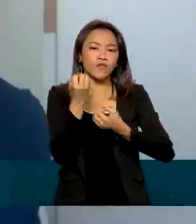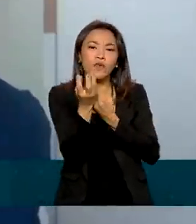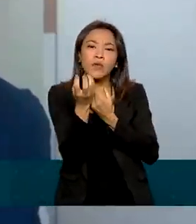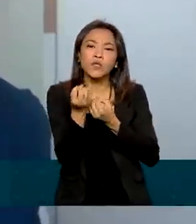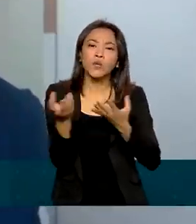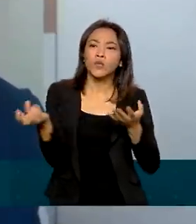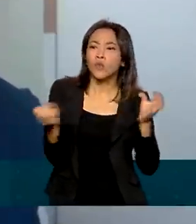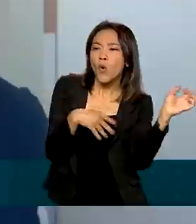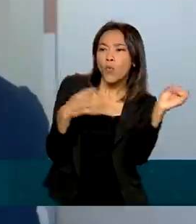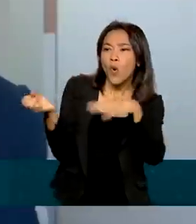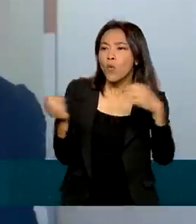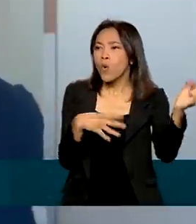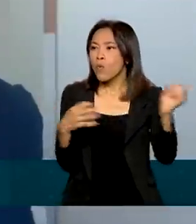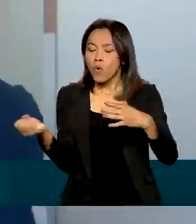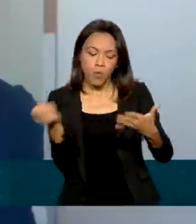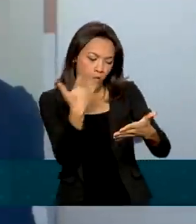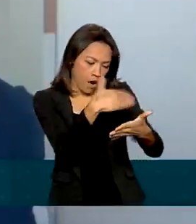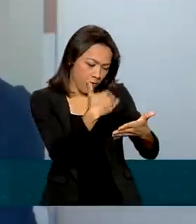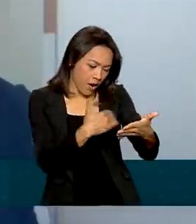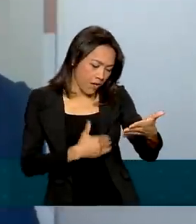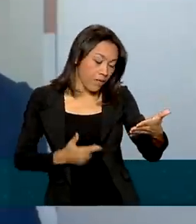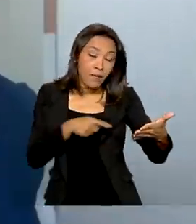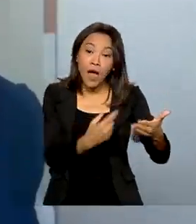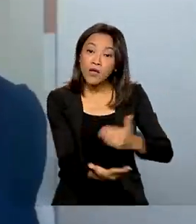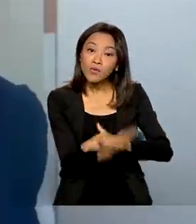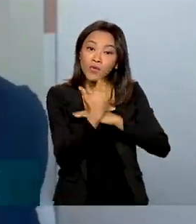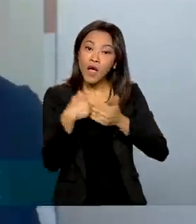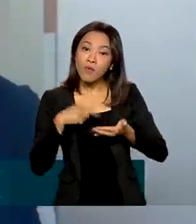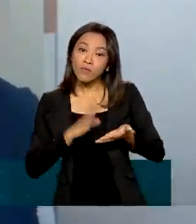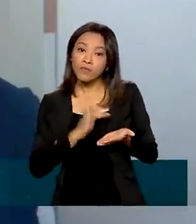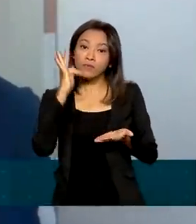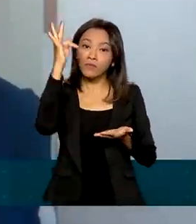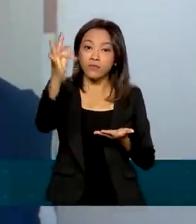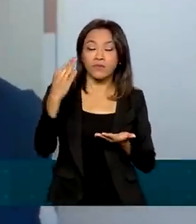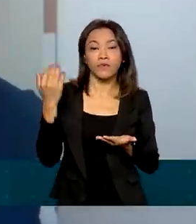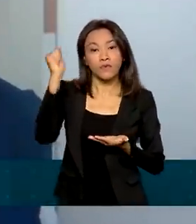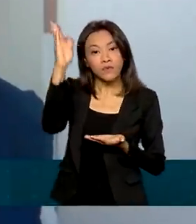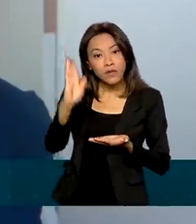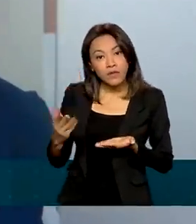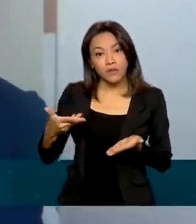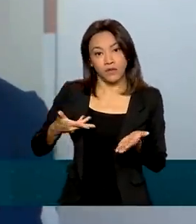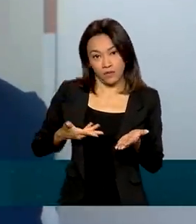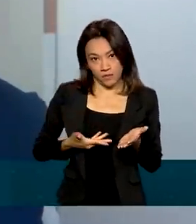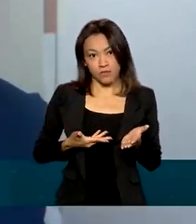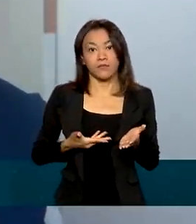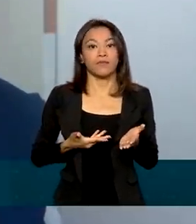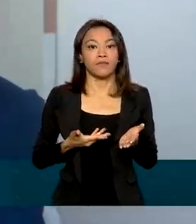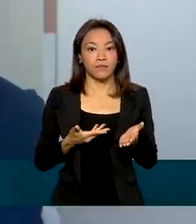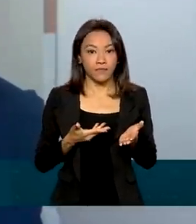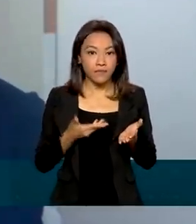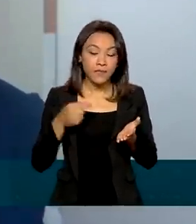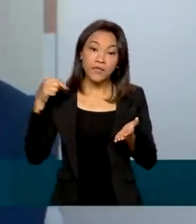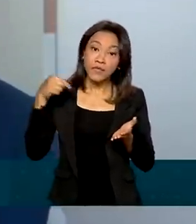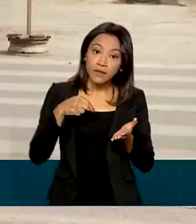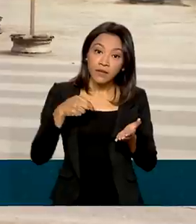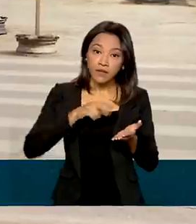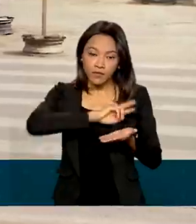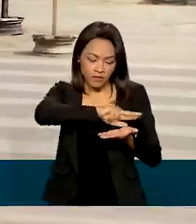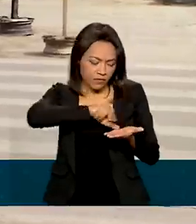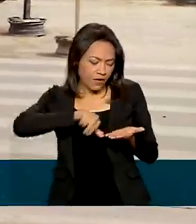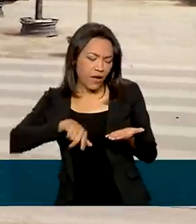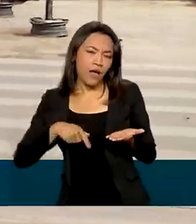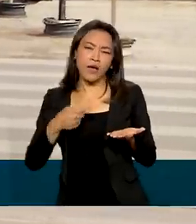construção do futuro do Brasil sob todas as óticas.